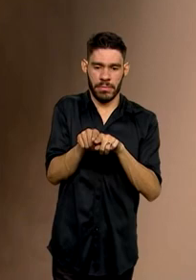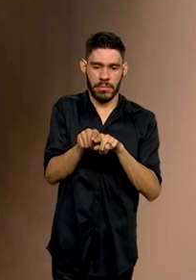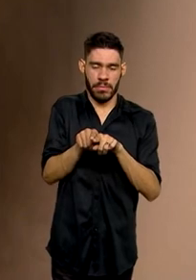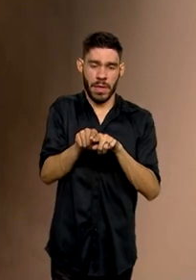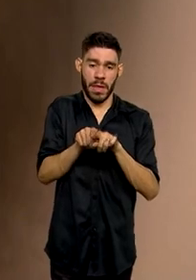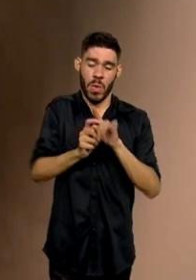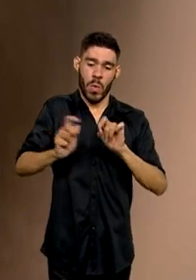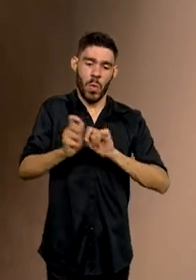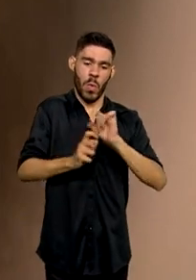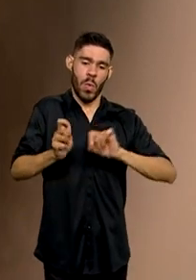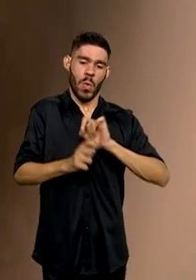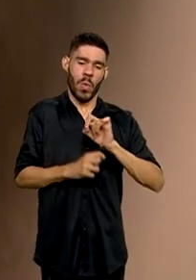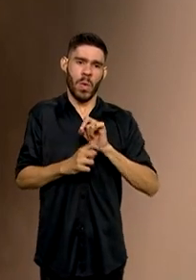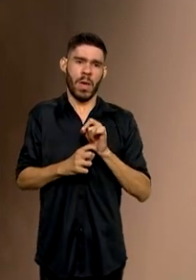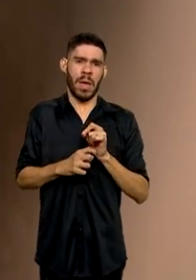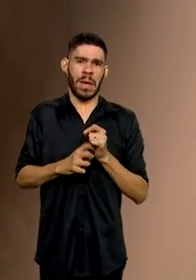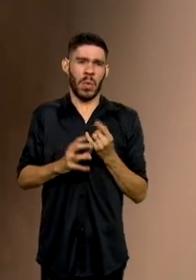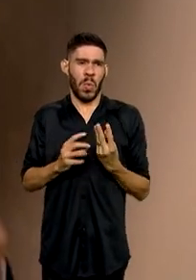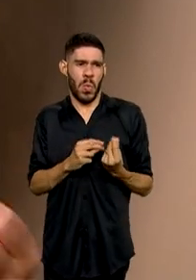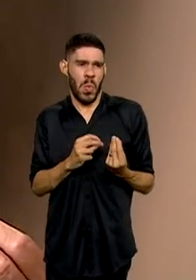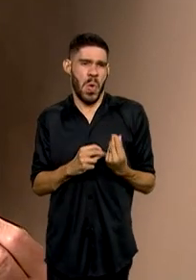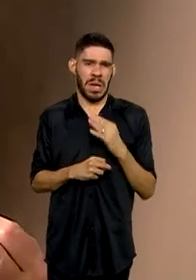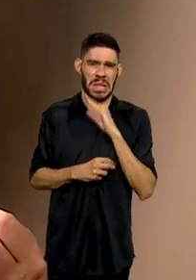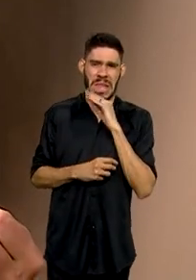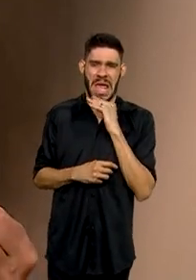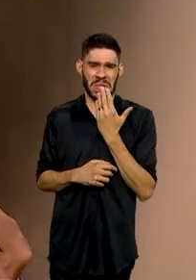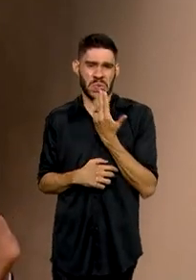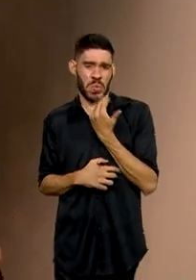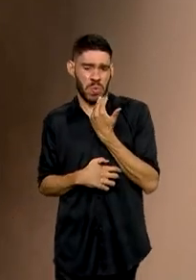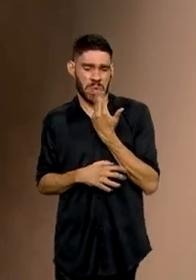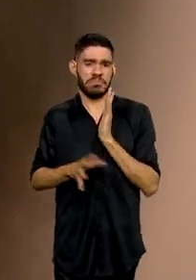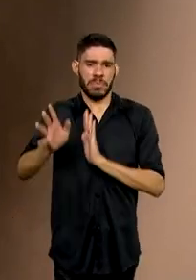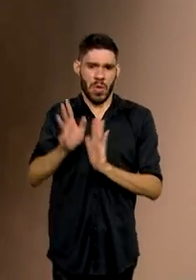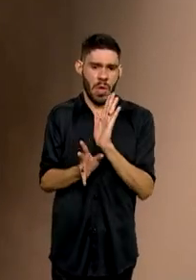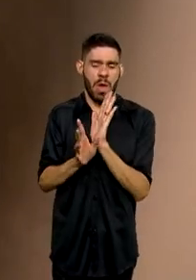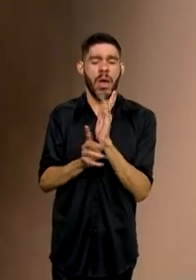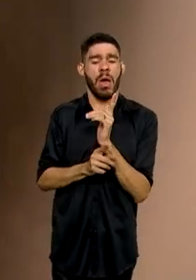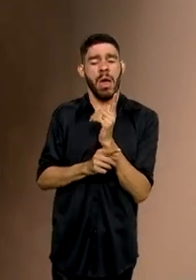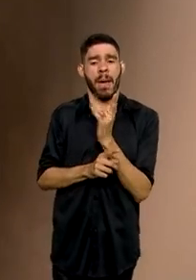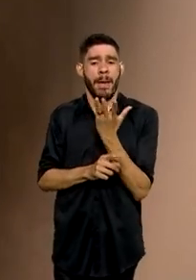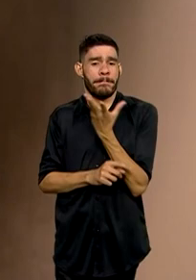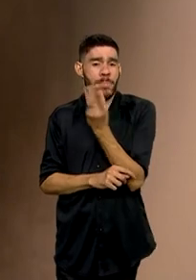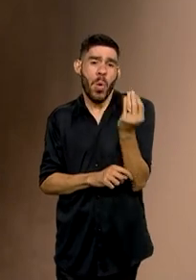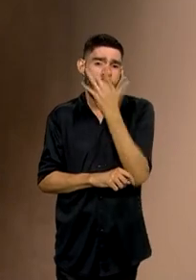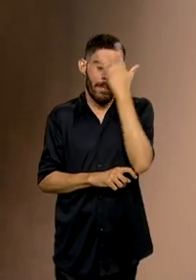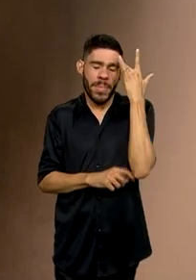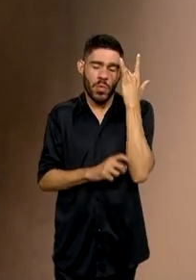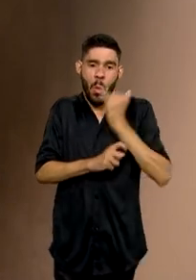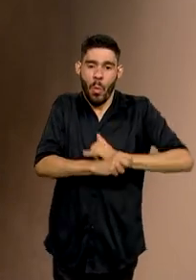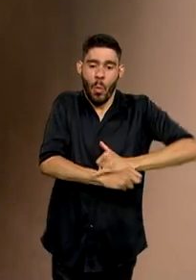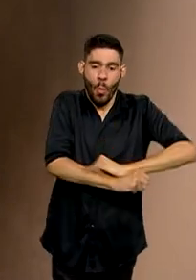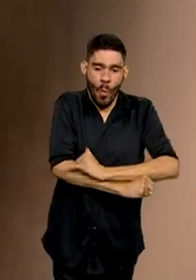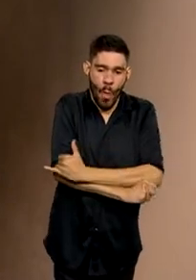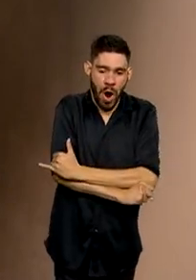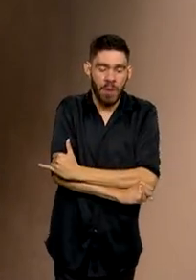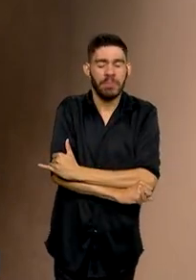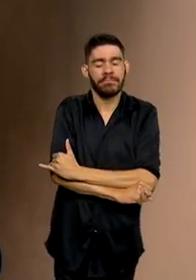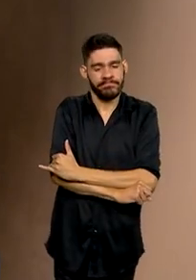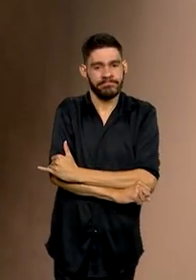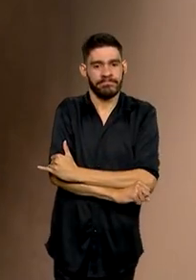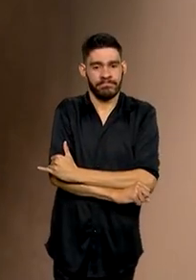péssima qualidade na alimentação. Muitas pessoas com obesidade. Então,